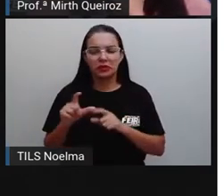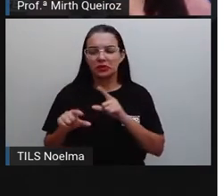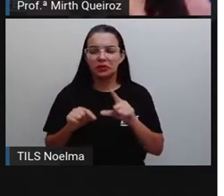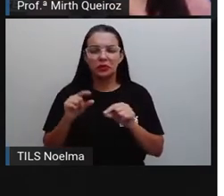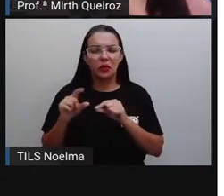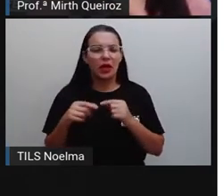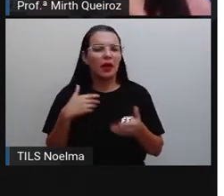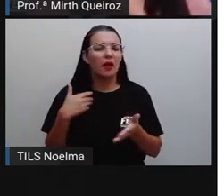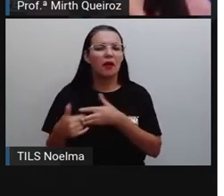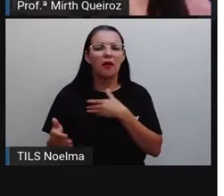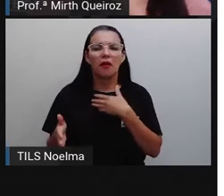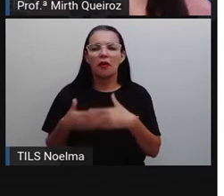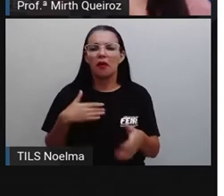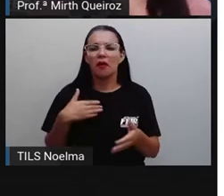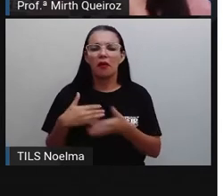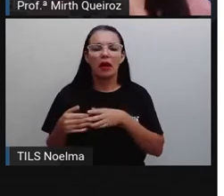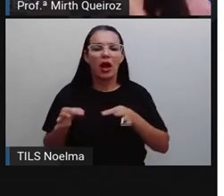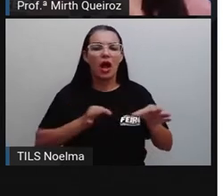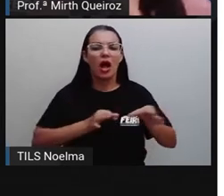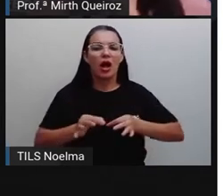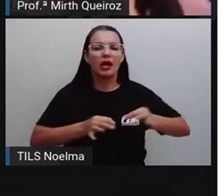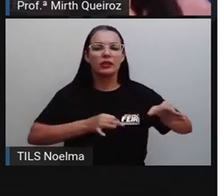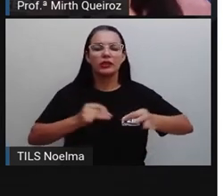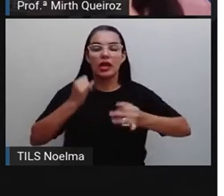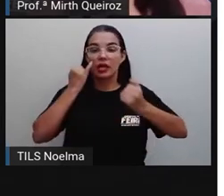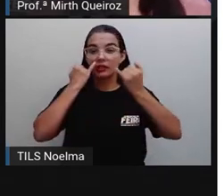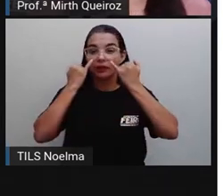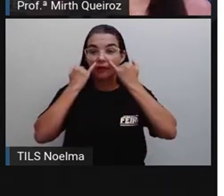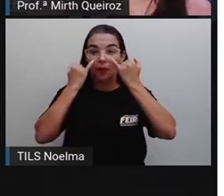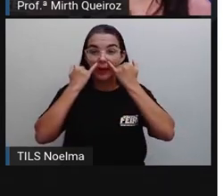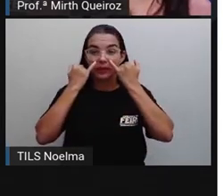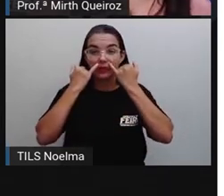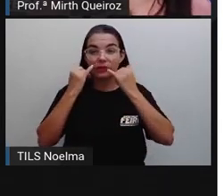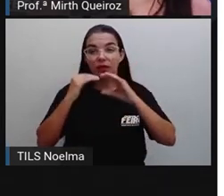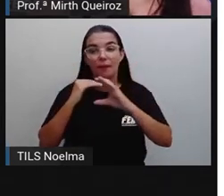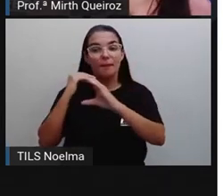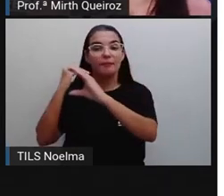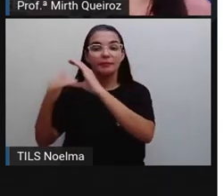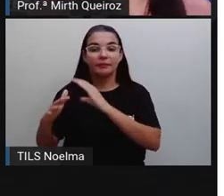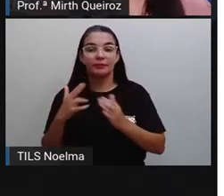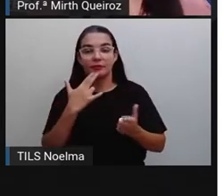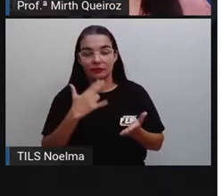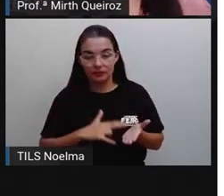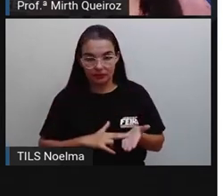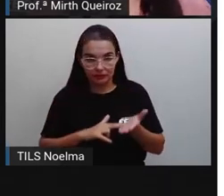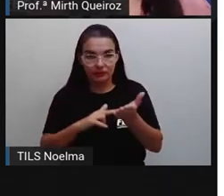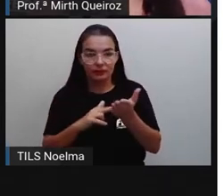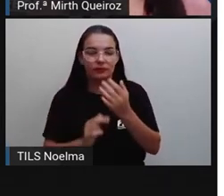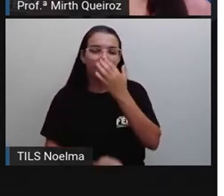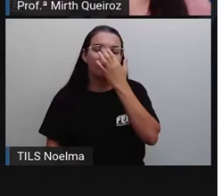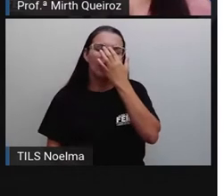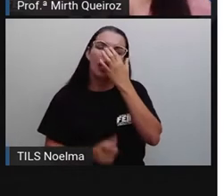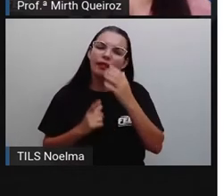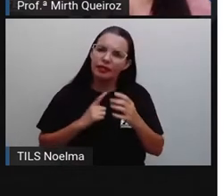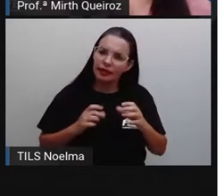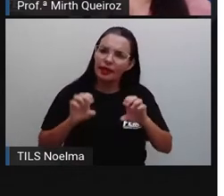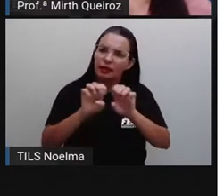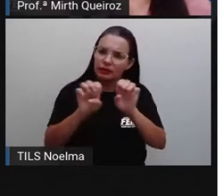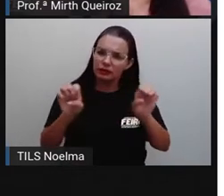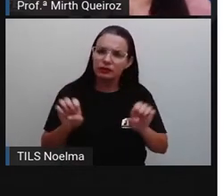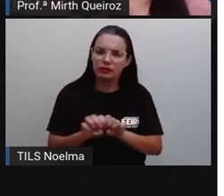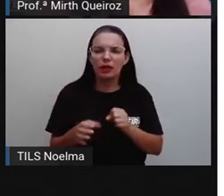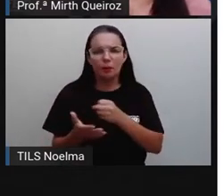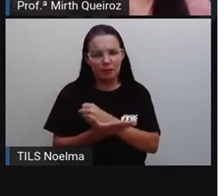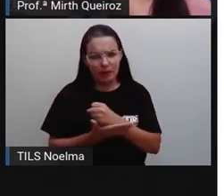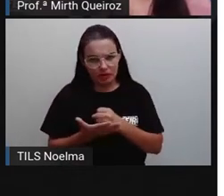deseja organizar as informações que vão ser compartilhadas. Claro que nós temos uma estrutura básica de